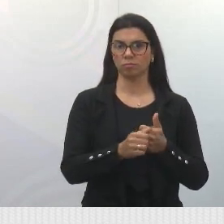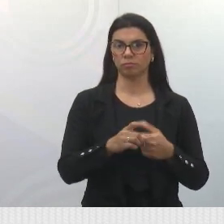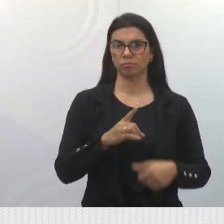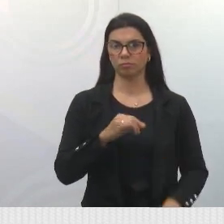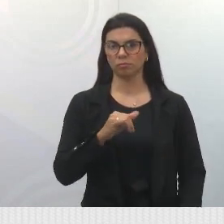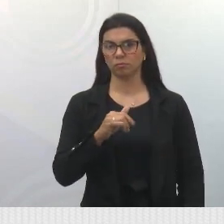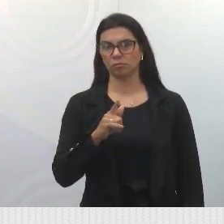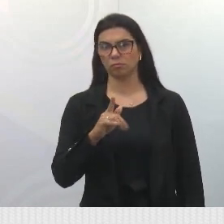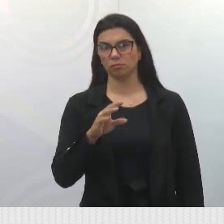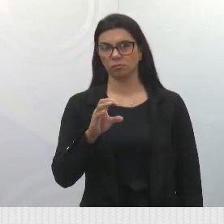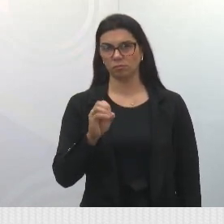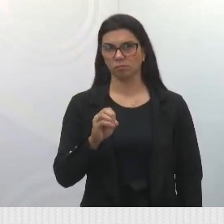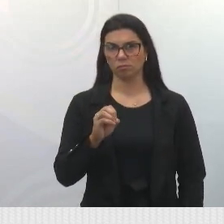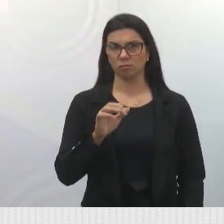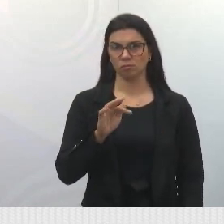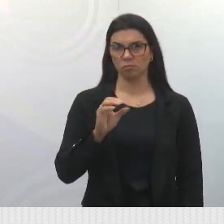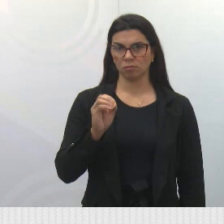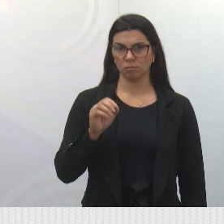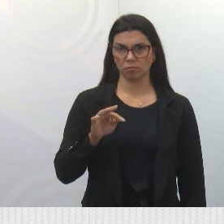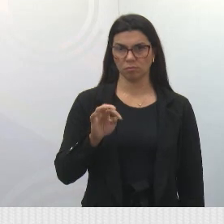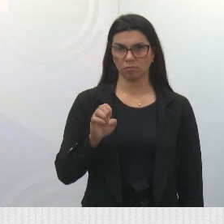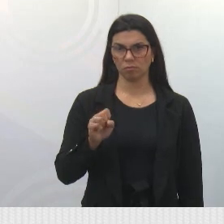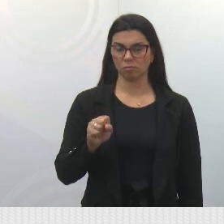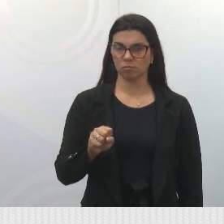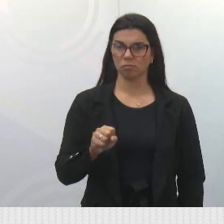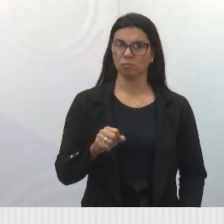Então, como estive acompanhando aquela obra do Diogo Fontes,